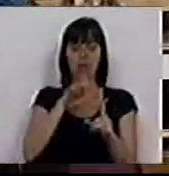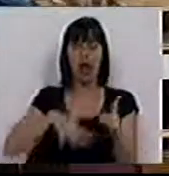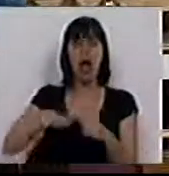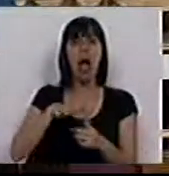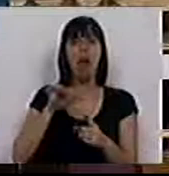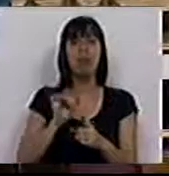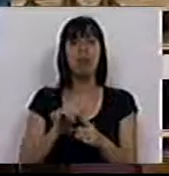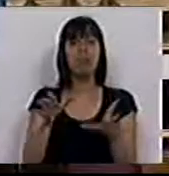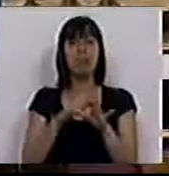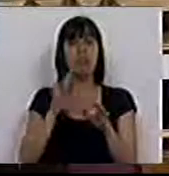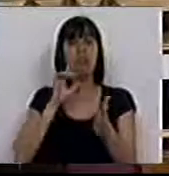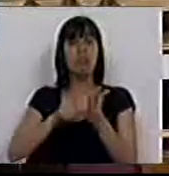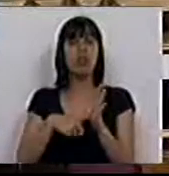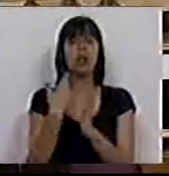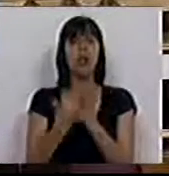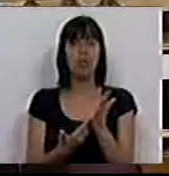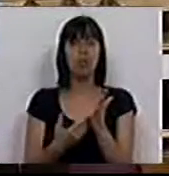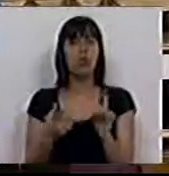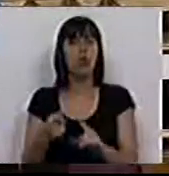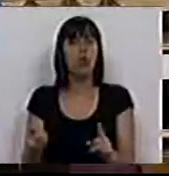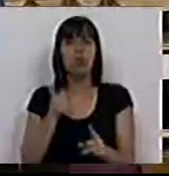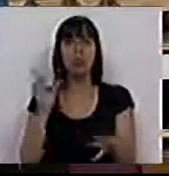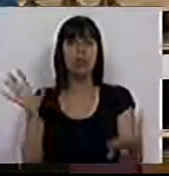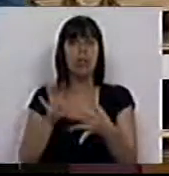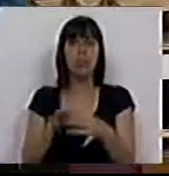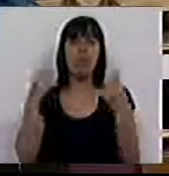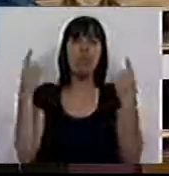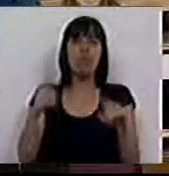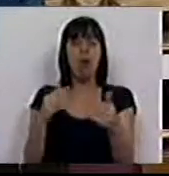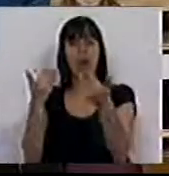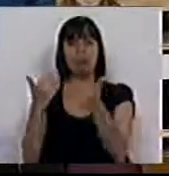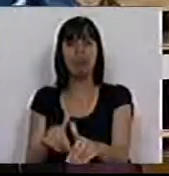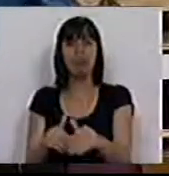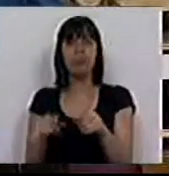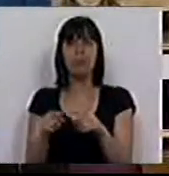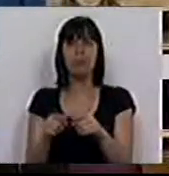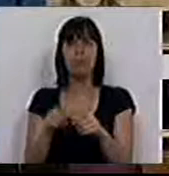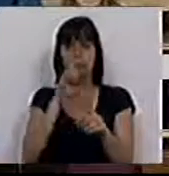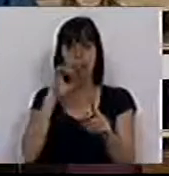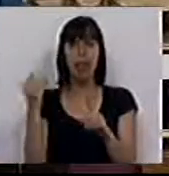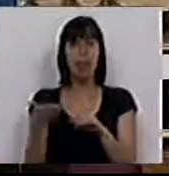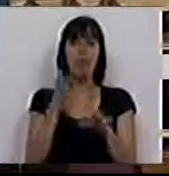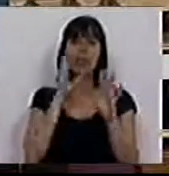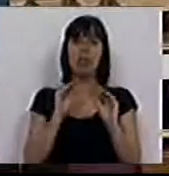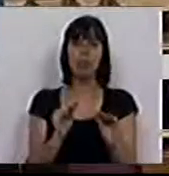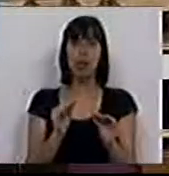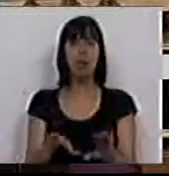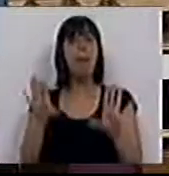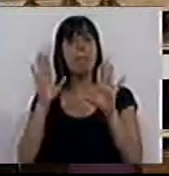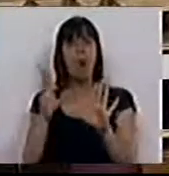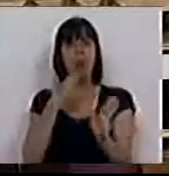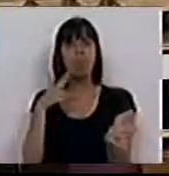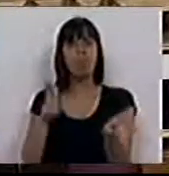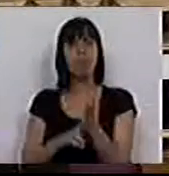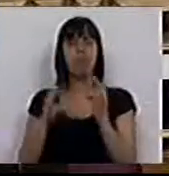âmbito e o âmago deste projeto de resolução não se prende apenas a incingir aos ambientes educativos, mas sim